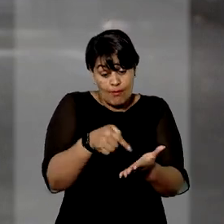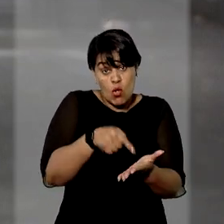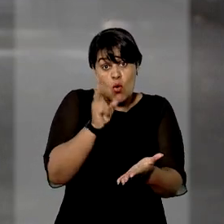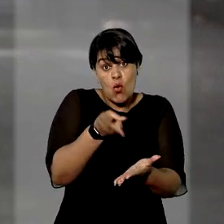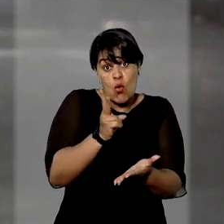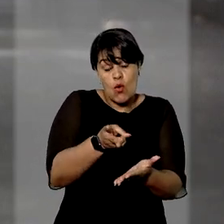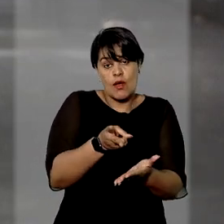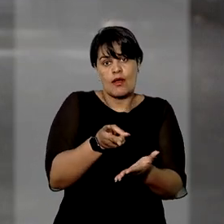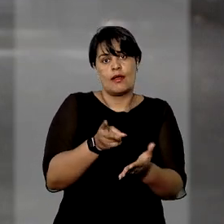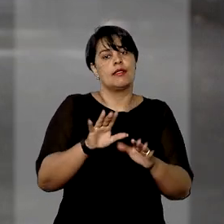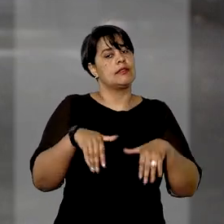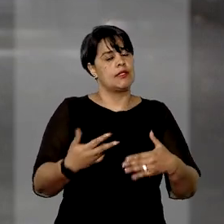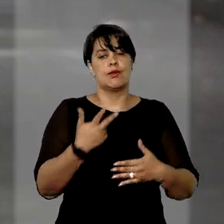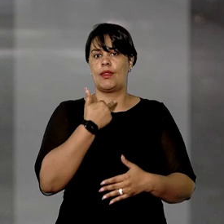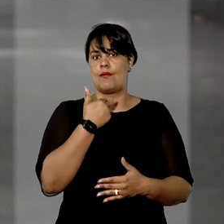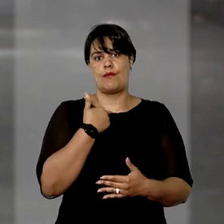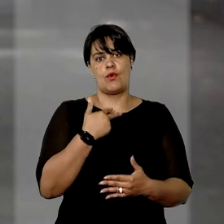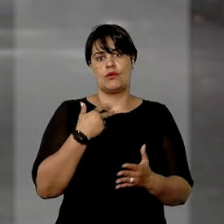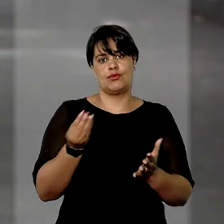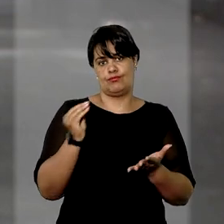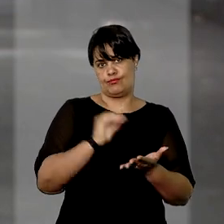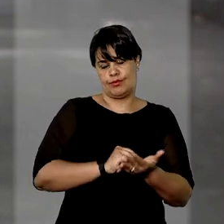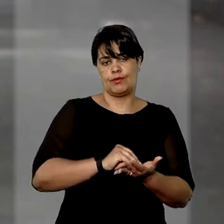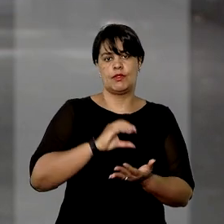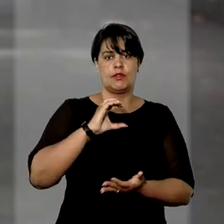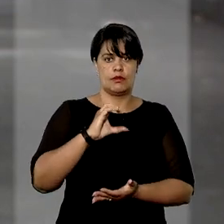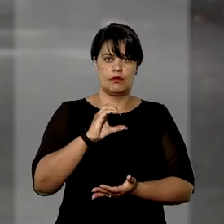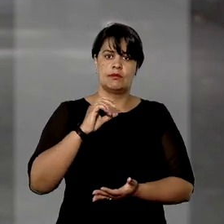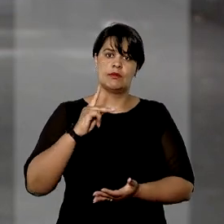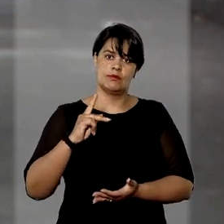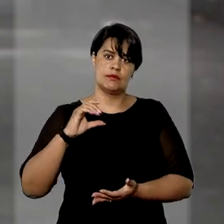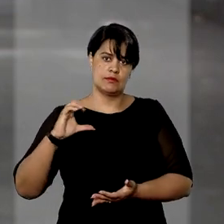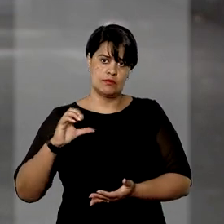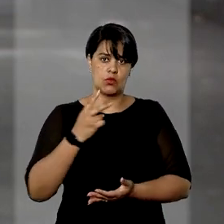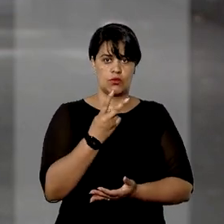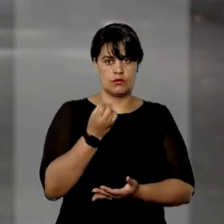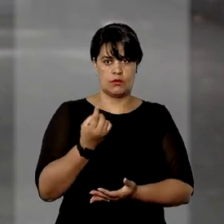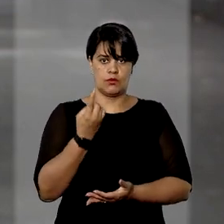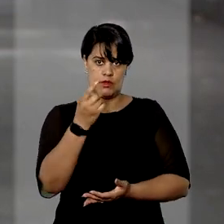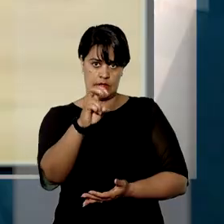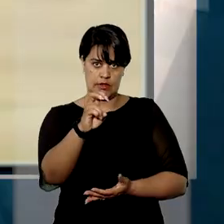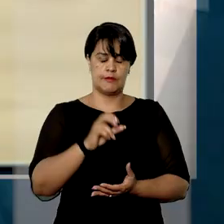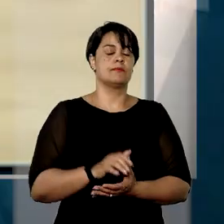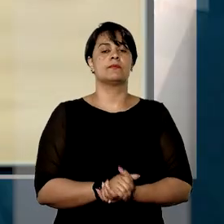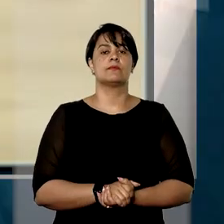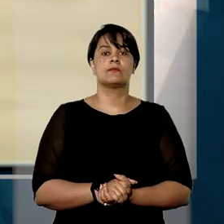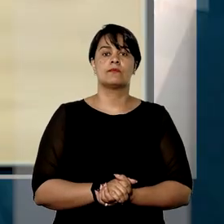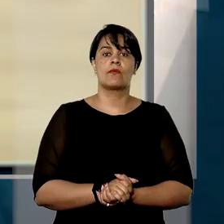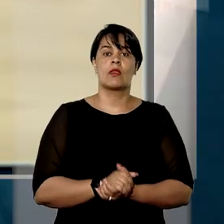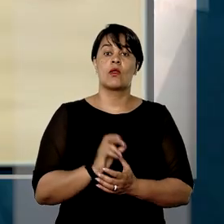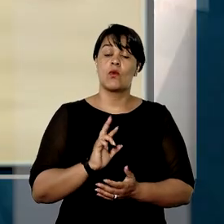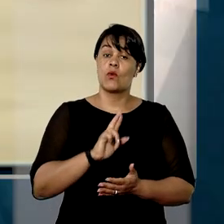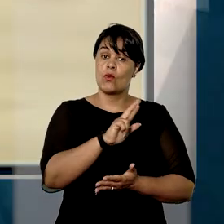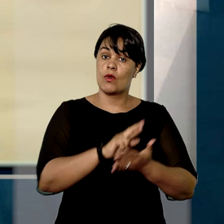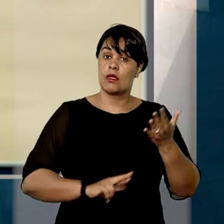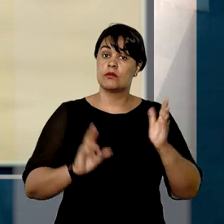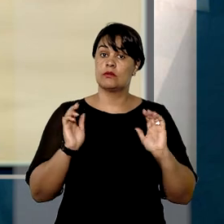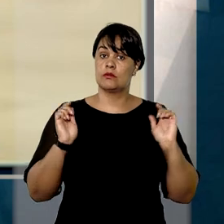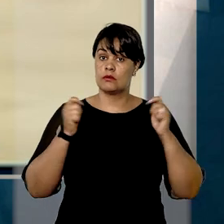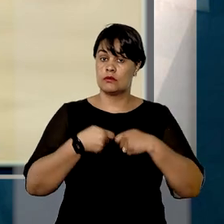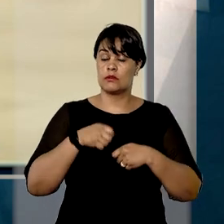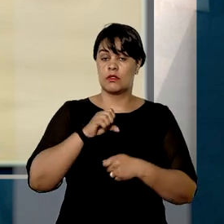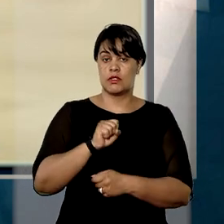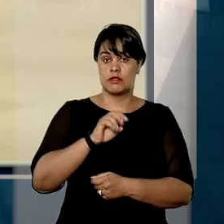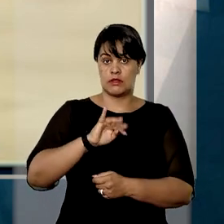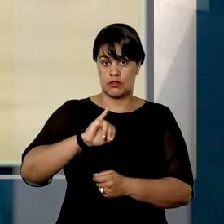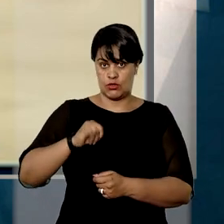mesmos autos, o que é vedado pelo Código de Processo Civil de 2015. Para o relator no STJ, ministro